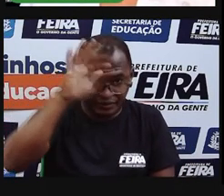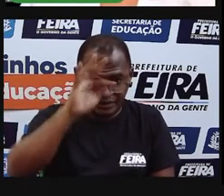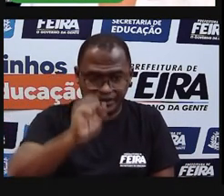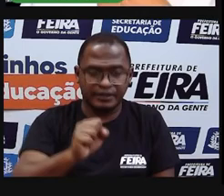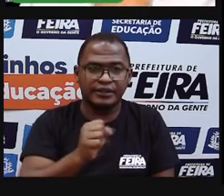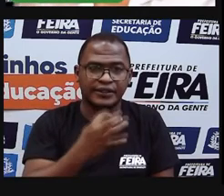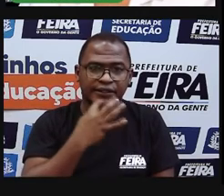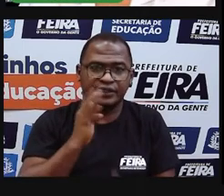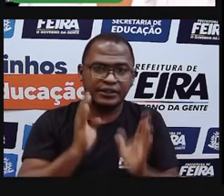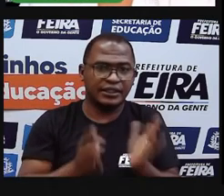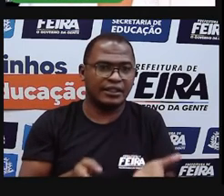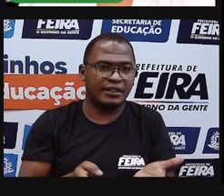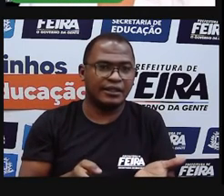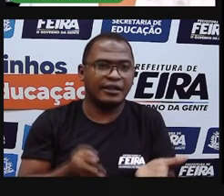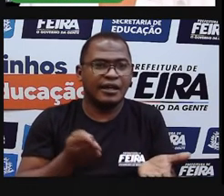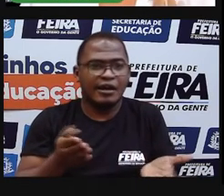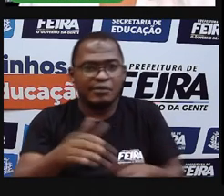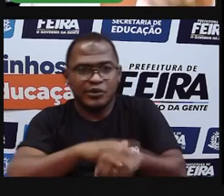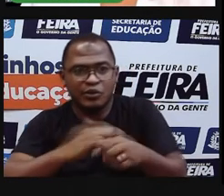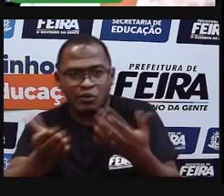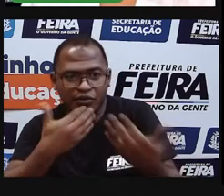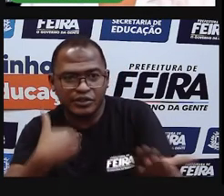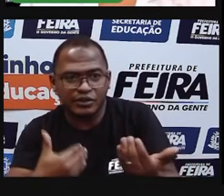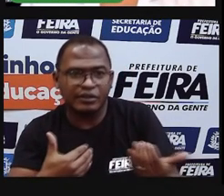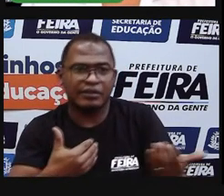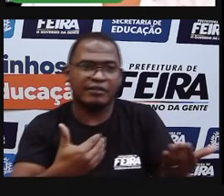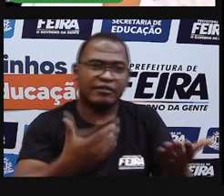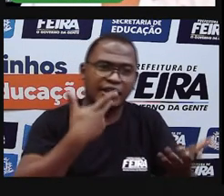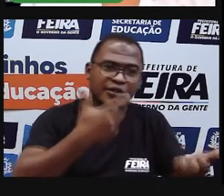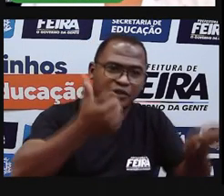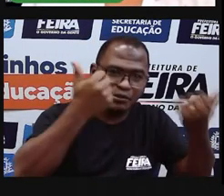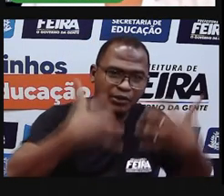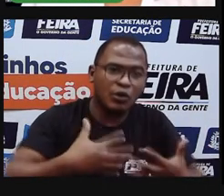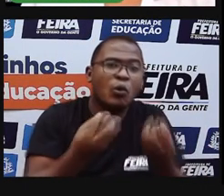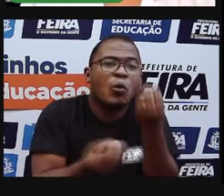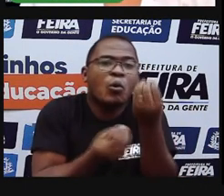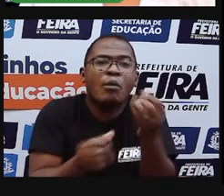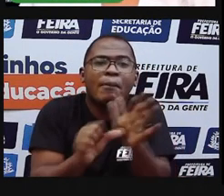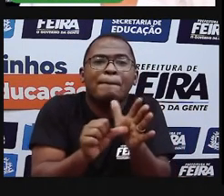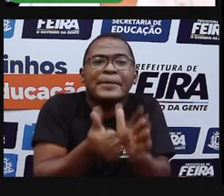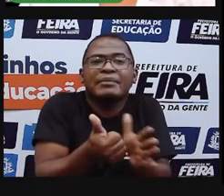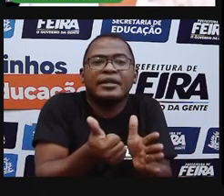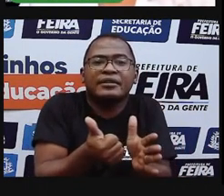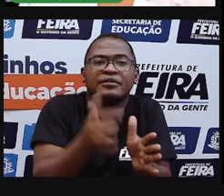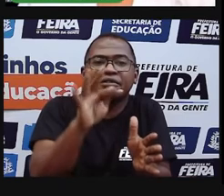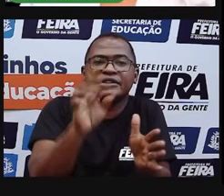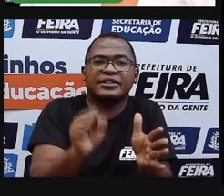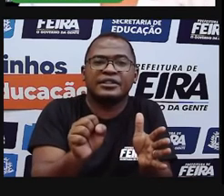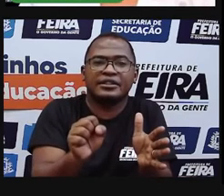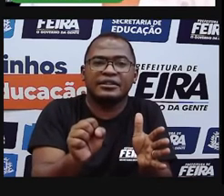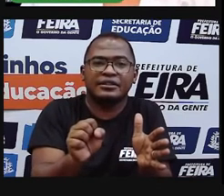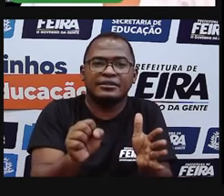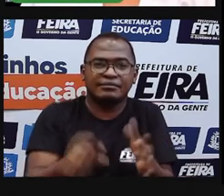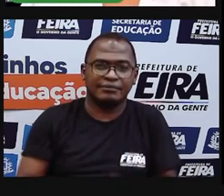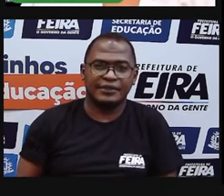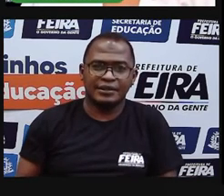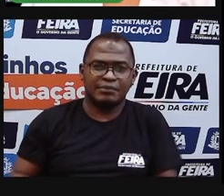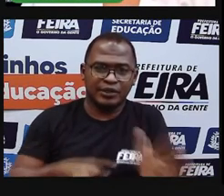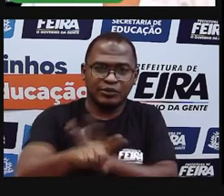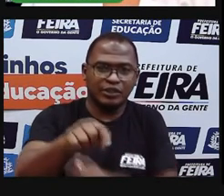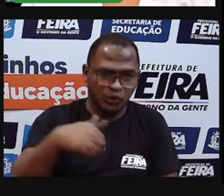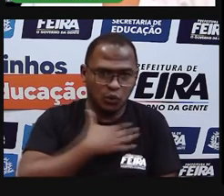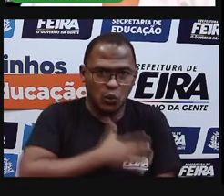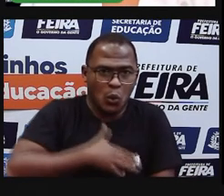falar, se vocês já pesquisaram, vocês conhecem a história de onde vocês moram? Vocês gostam de morar em Feira de Santana?